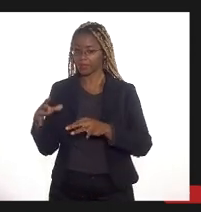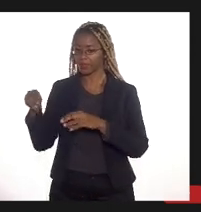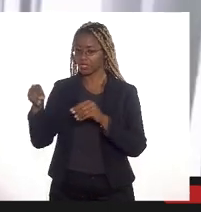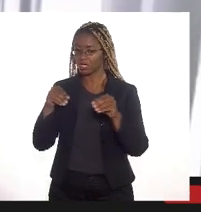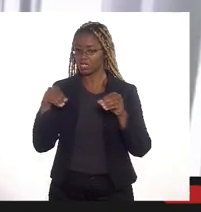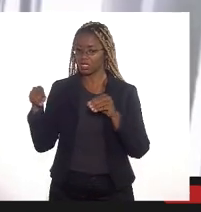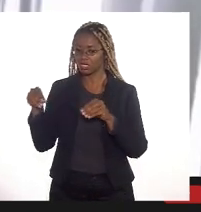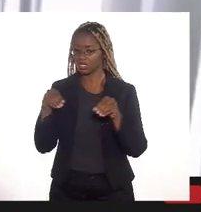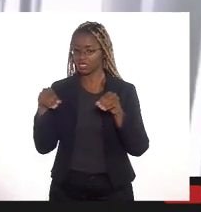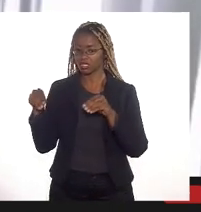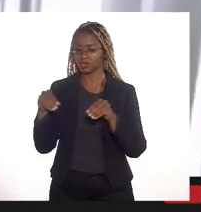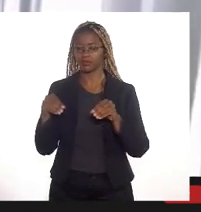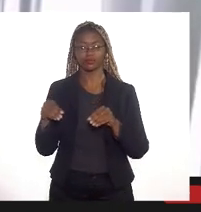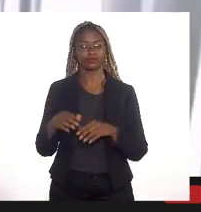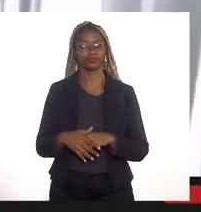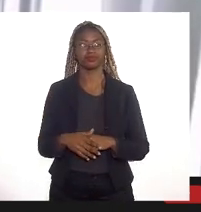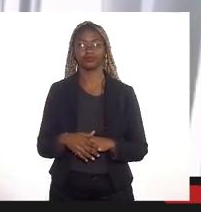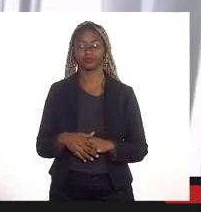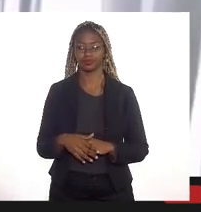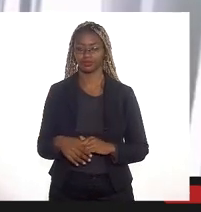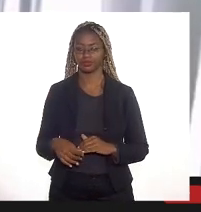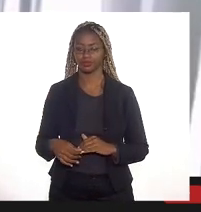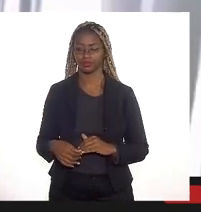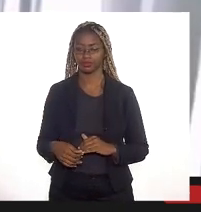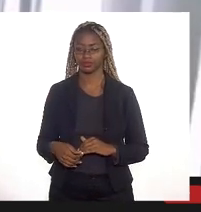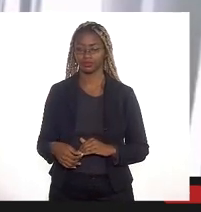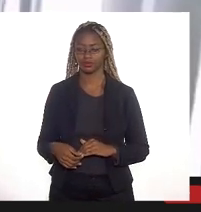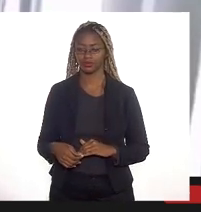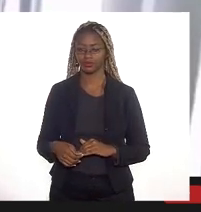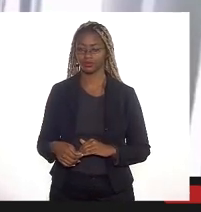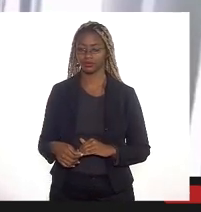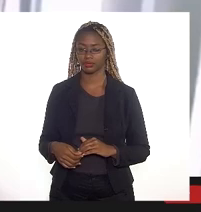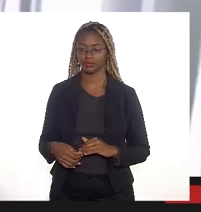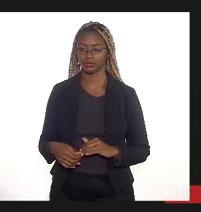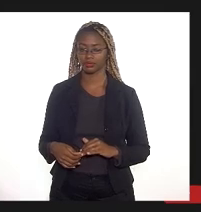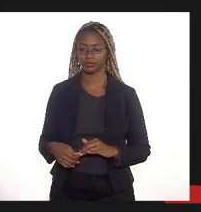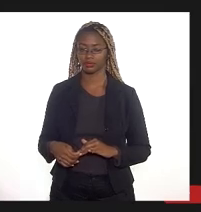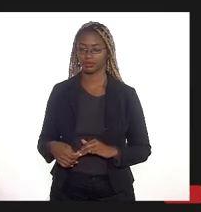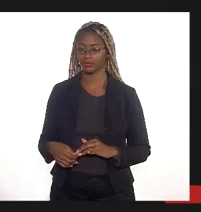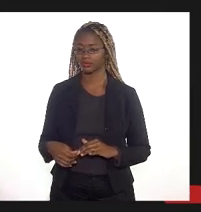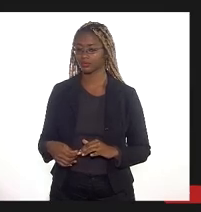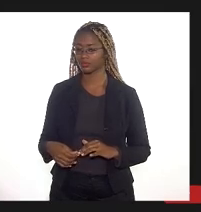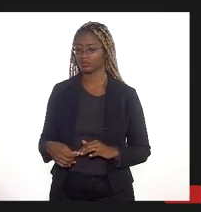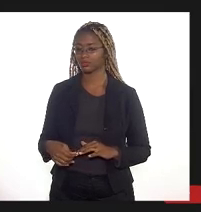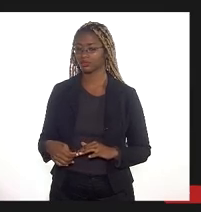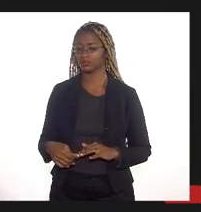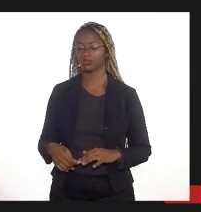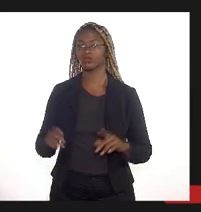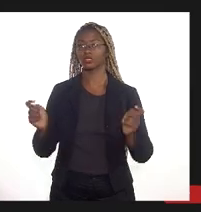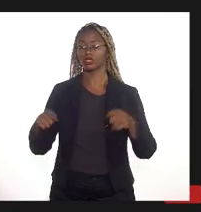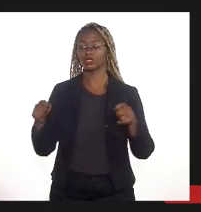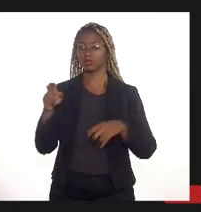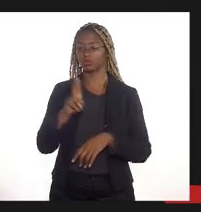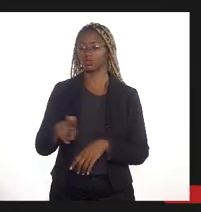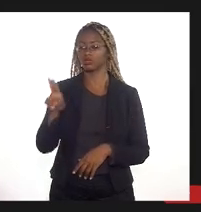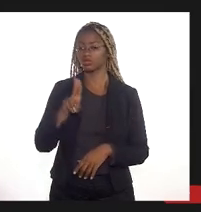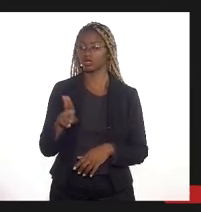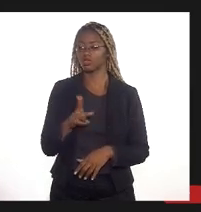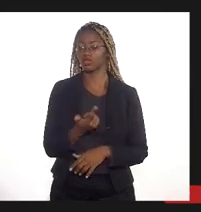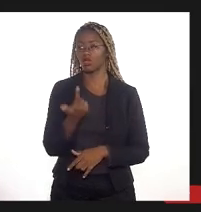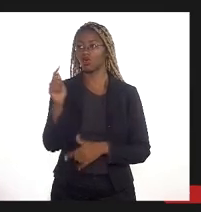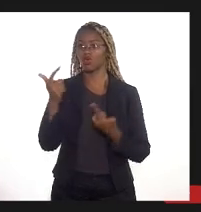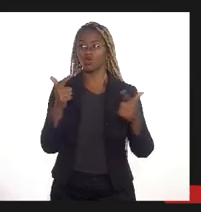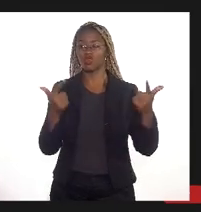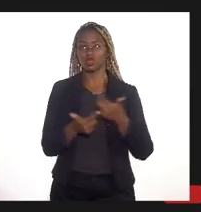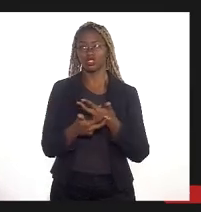fechou o seu áudio Edson fechou o seu áudio vou concluir que poderia ser utilizada para inúmeras